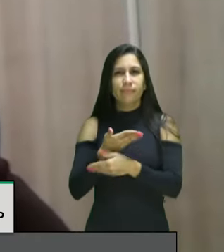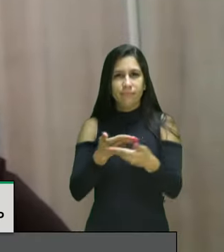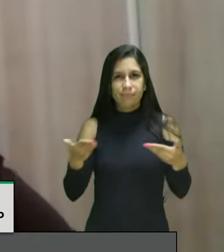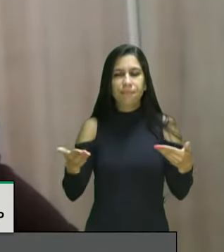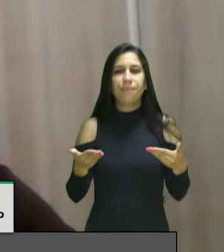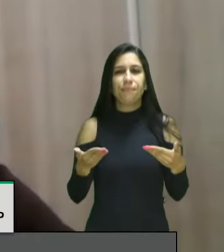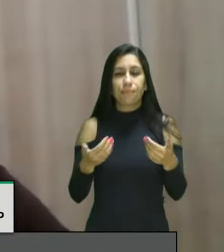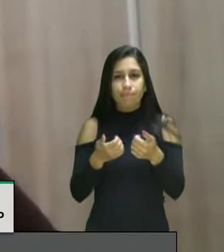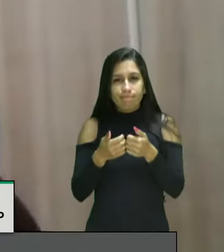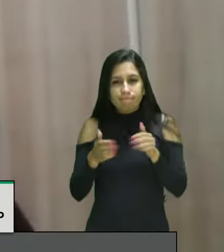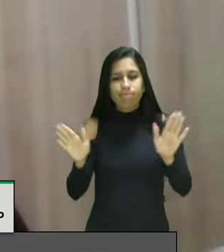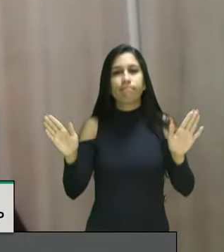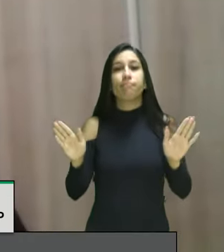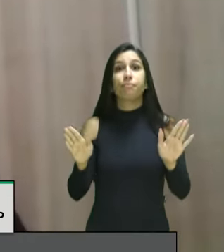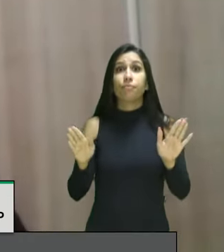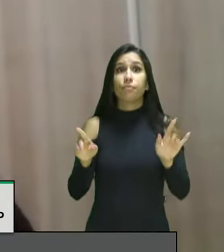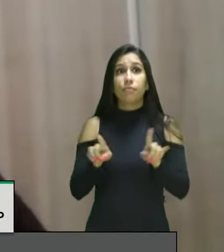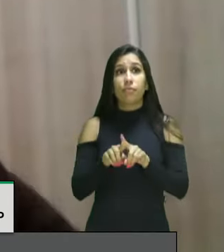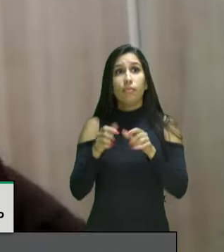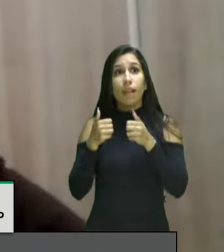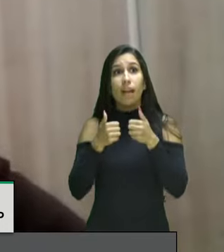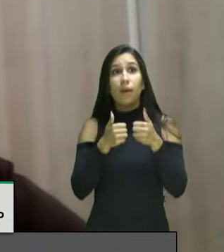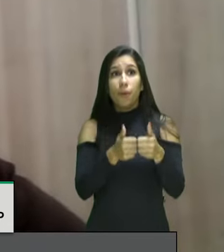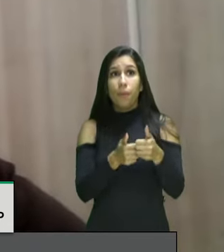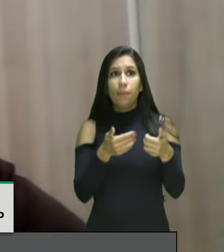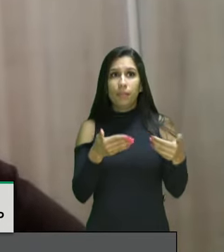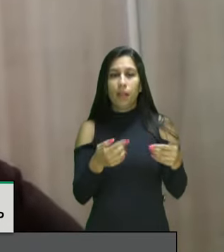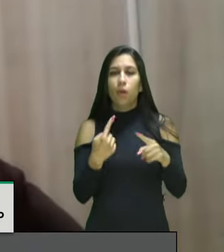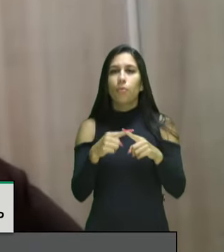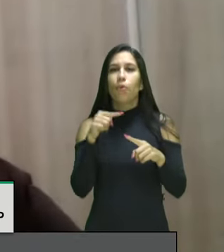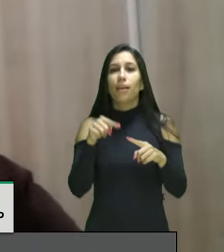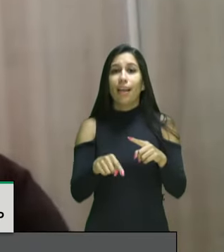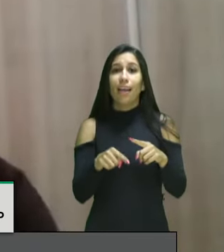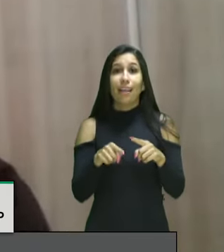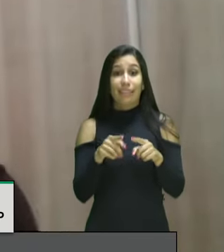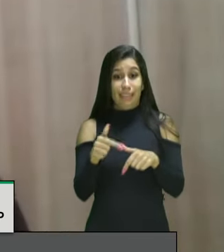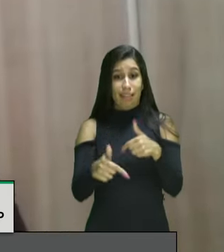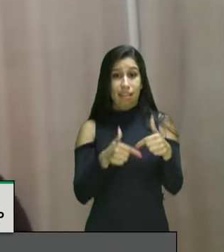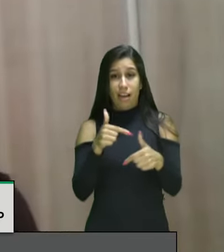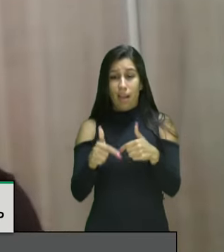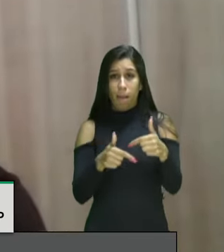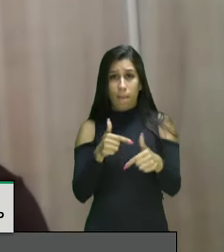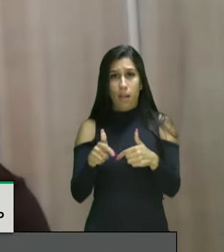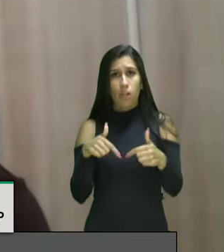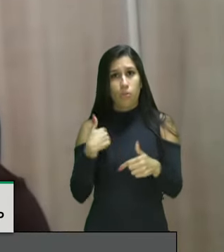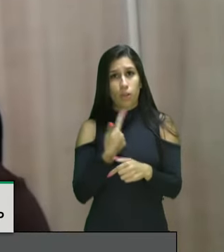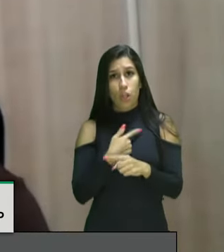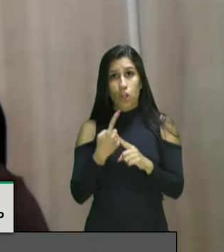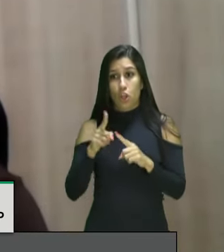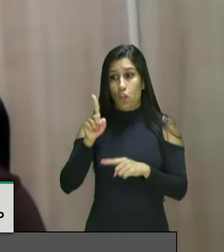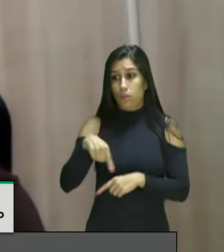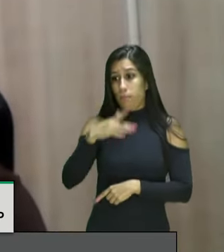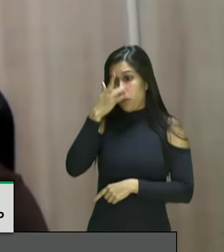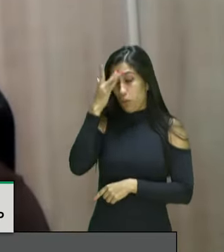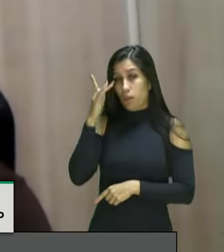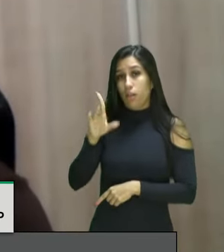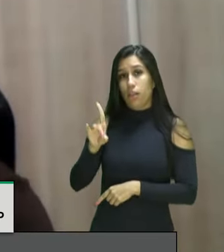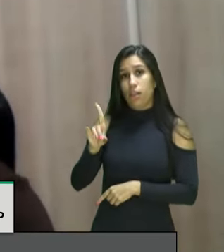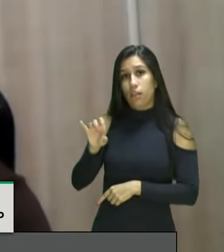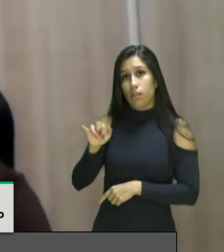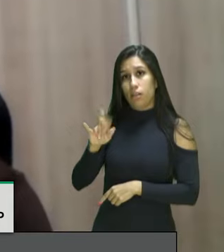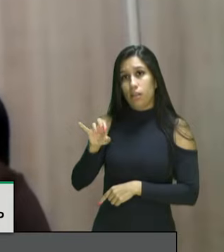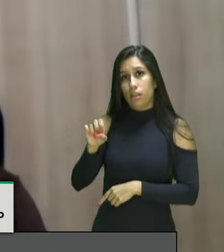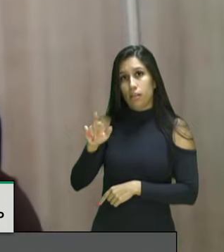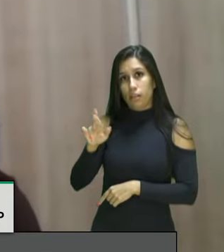lançamento e acompanhar a nossa campanha porque essa é a pequena parte deputado que nós aqui como defensoras e defensoras públicos pensamos que podemos